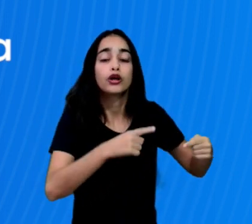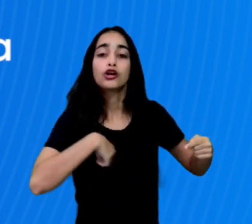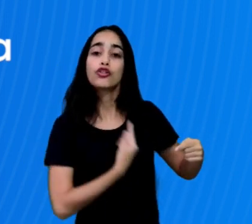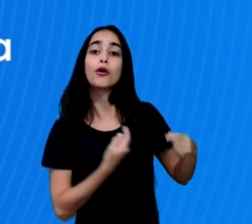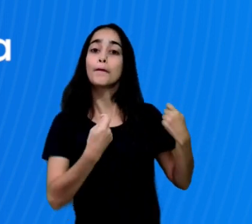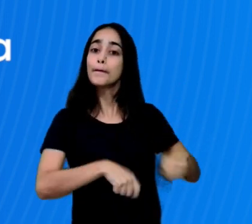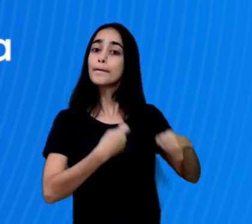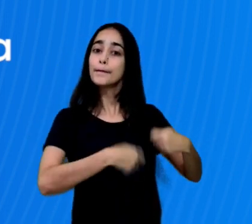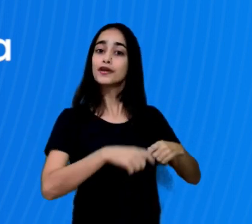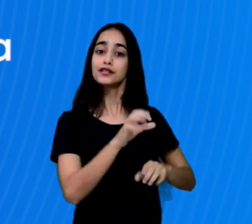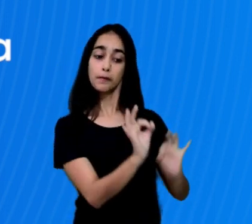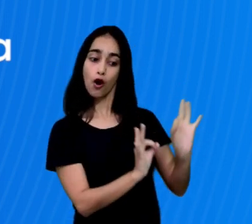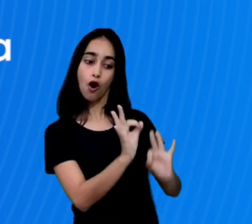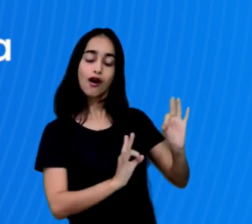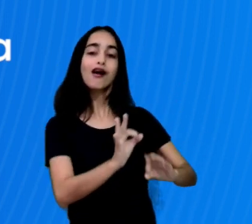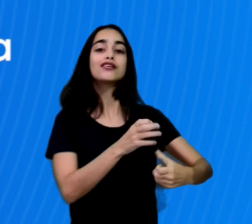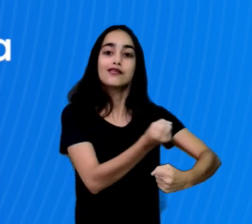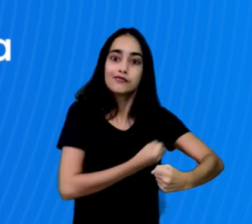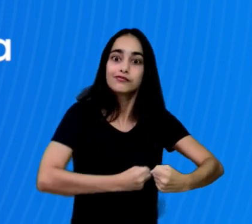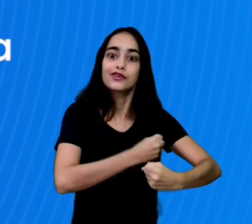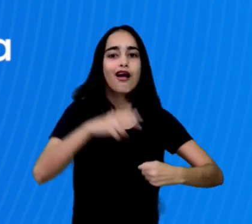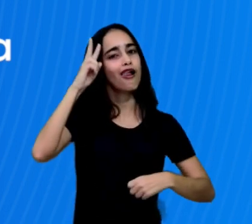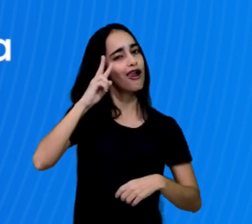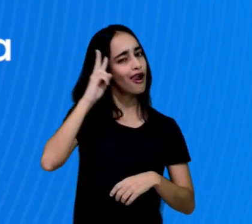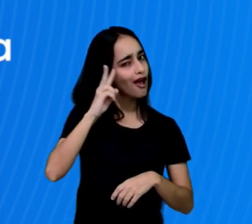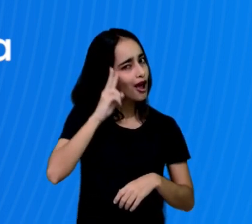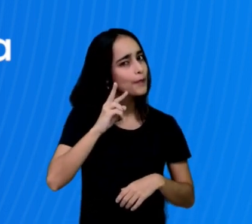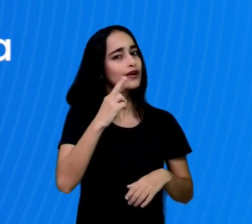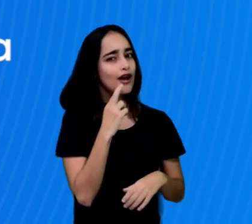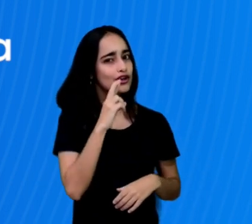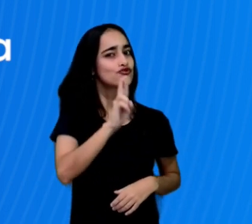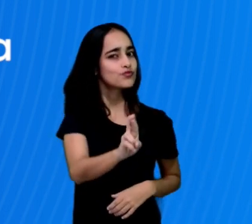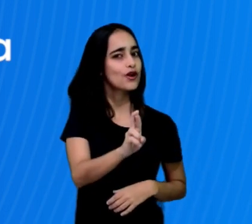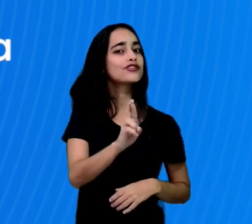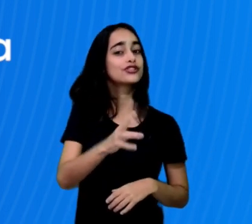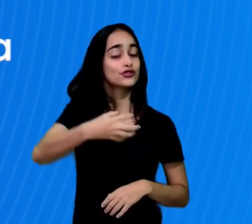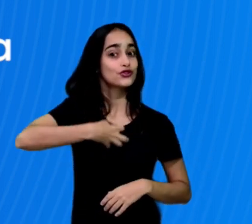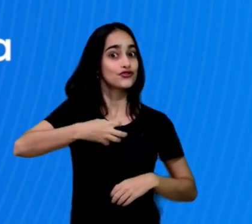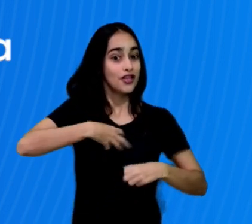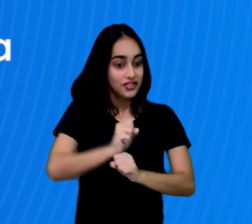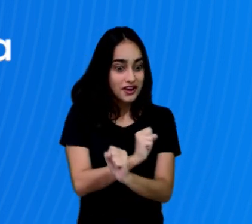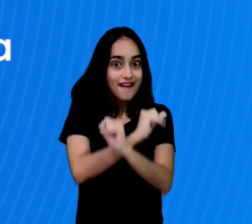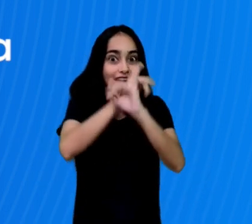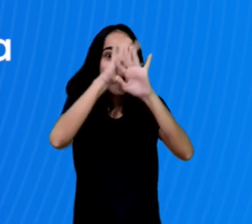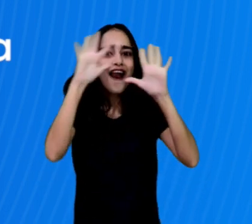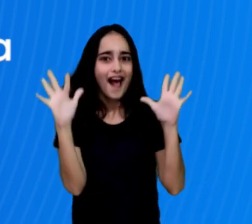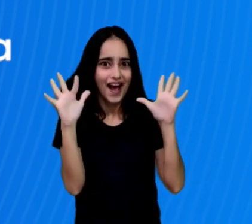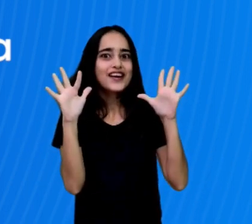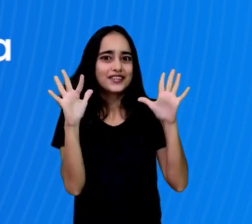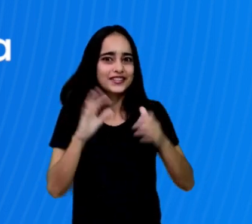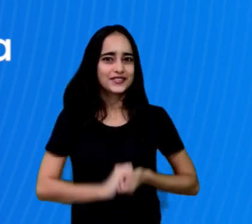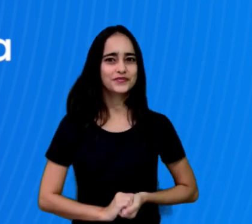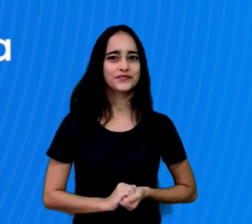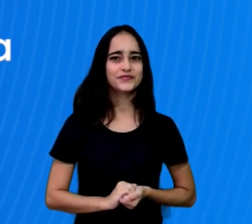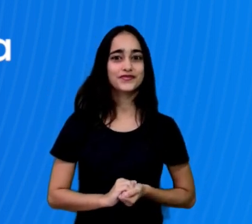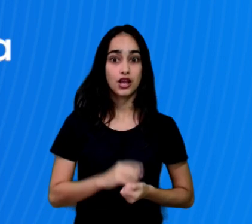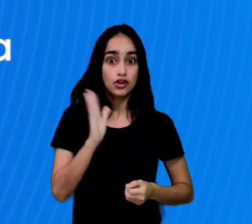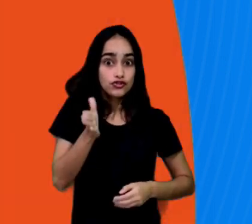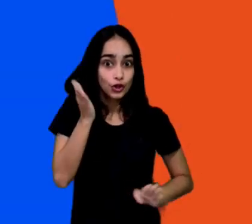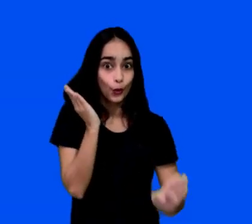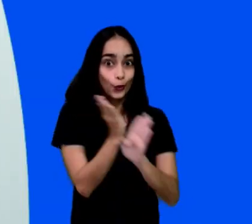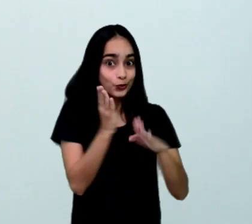prepará-la. Lembre-se que essa resposta aparece de forma explícita aí na receita. Já encontrou?